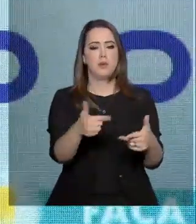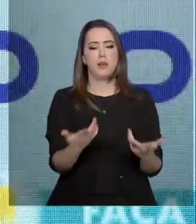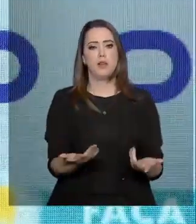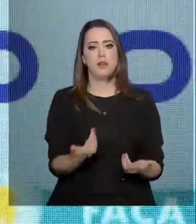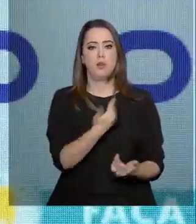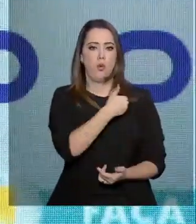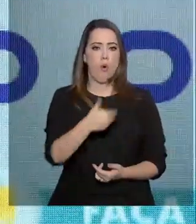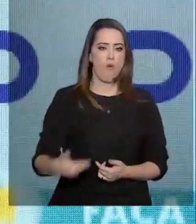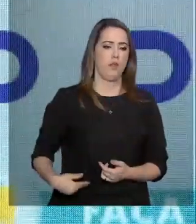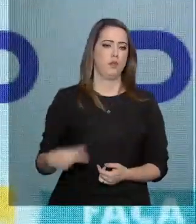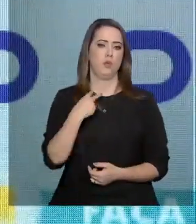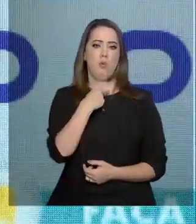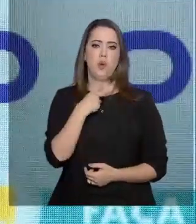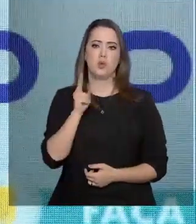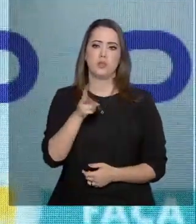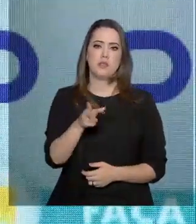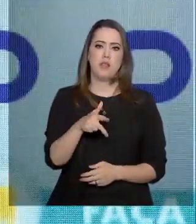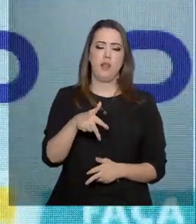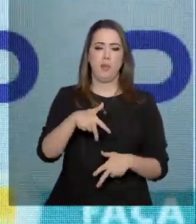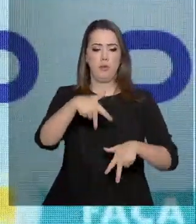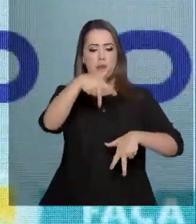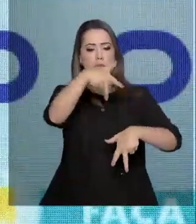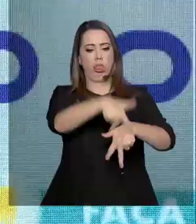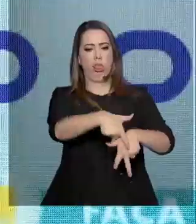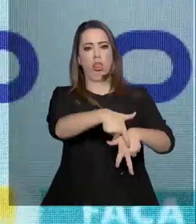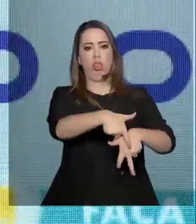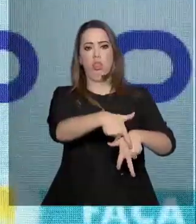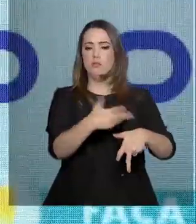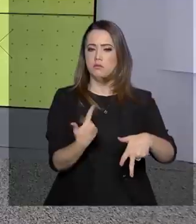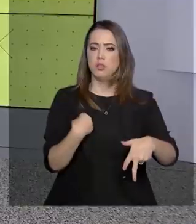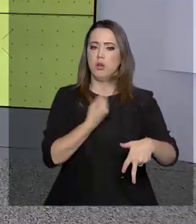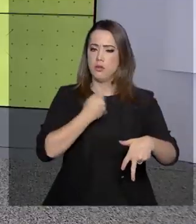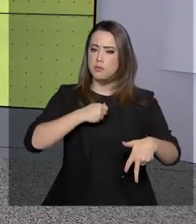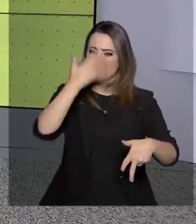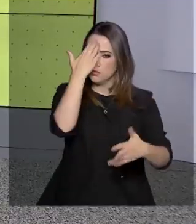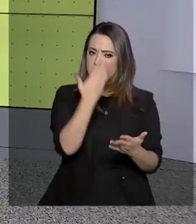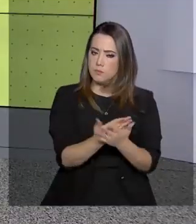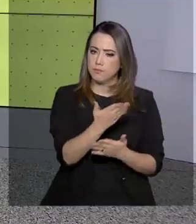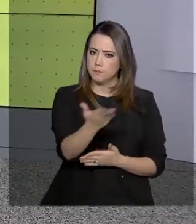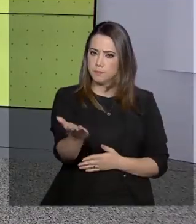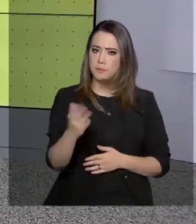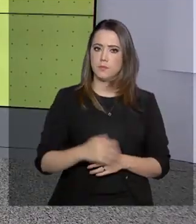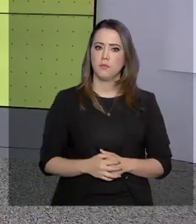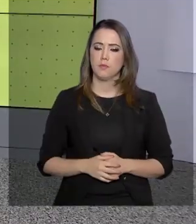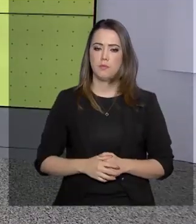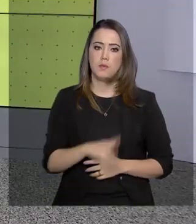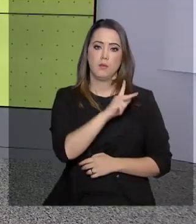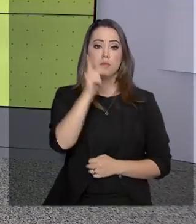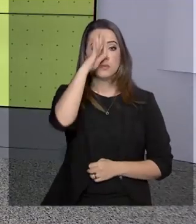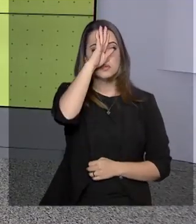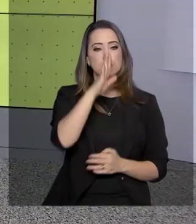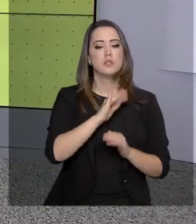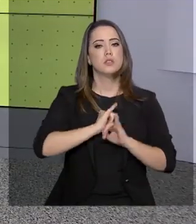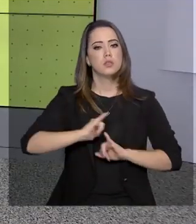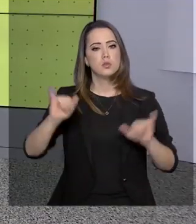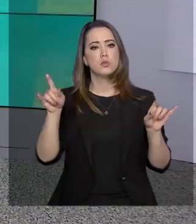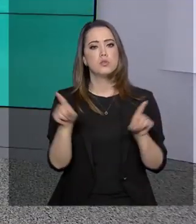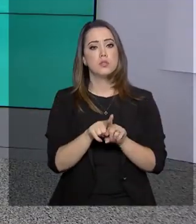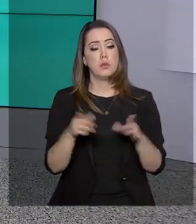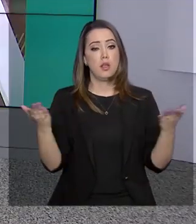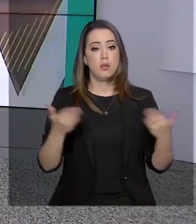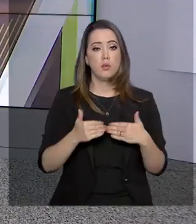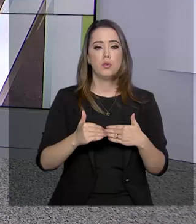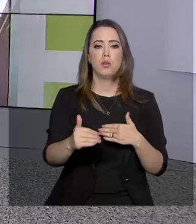de cima de vocês. É acreditar em vocês. E o presidente anunciou ainda que, a partir de agora,